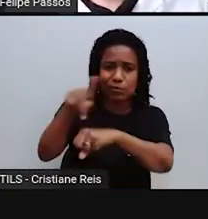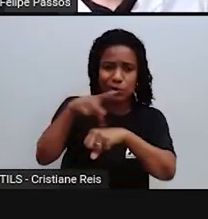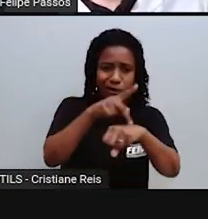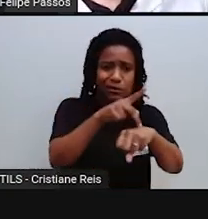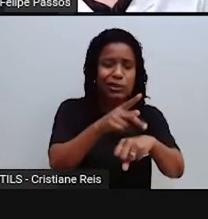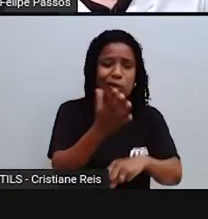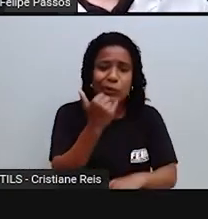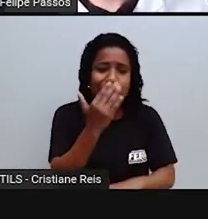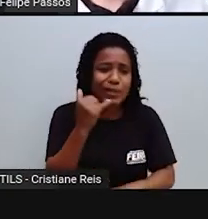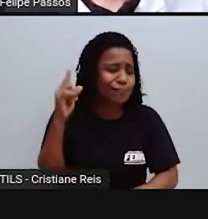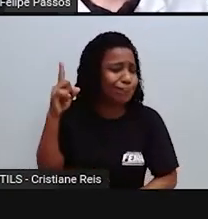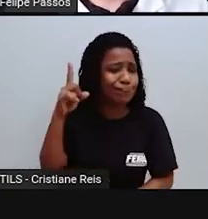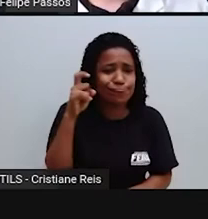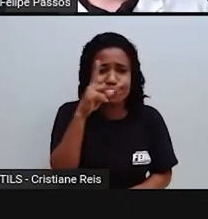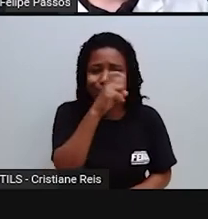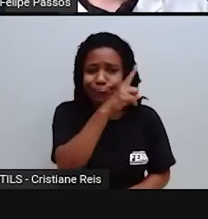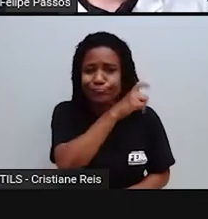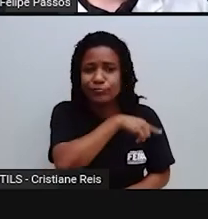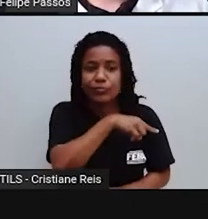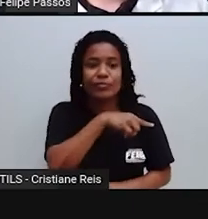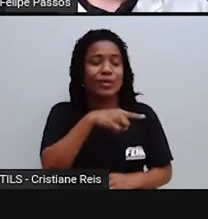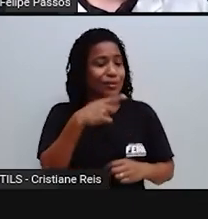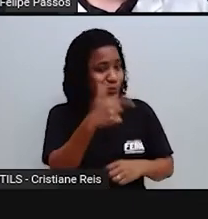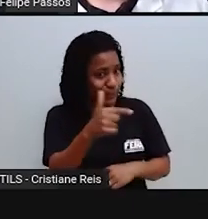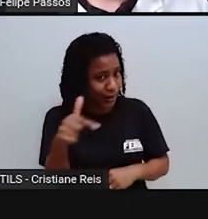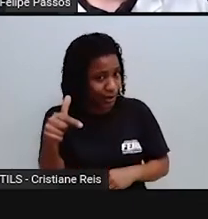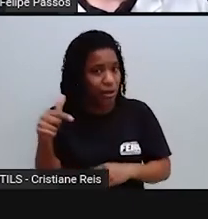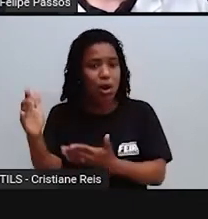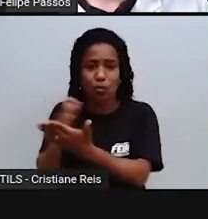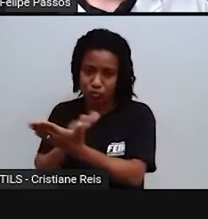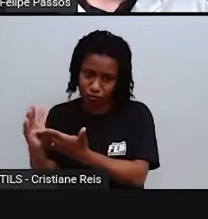né? E isso tudo para combater a desnutrição também.